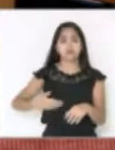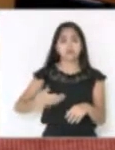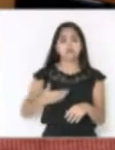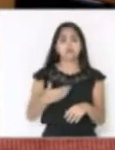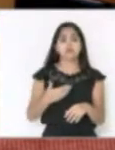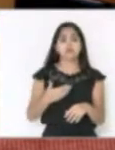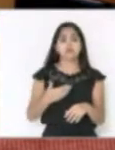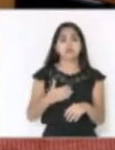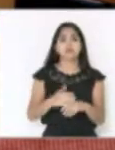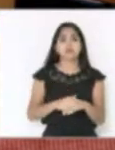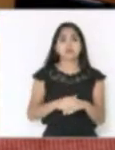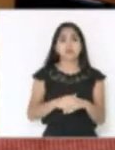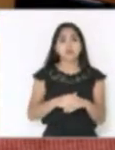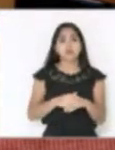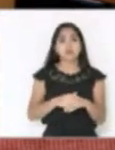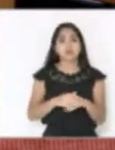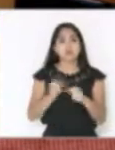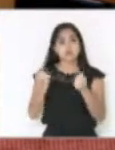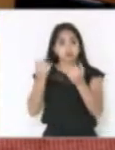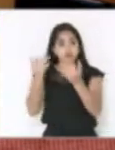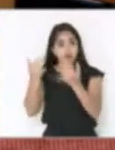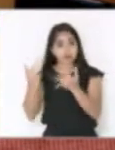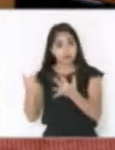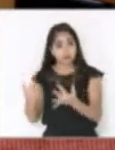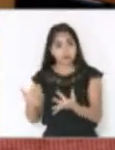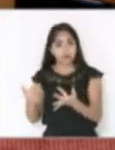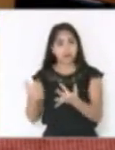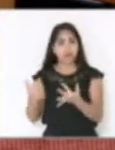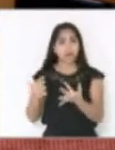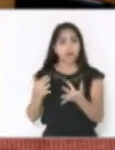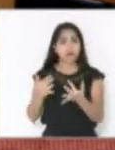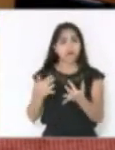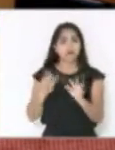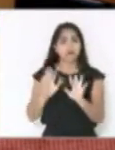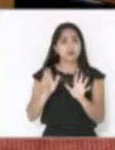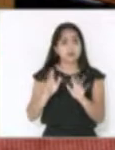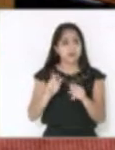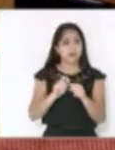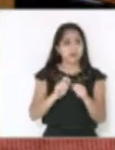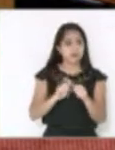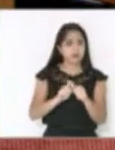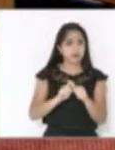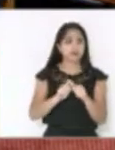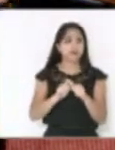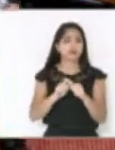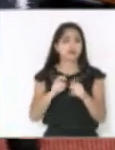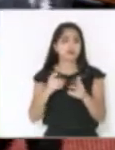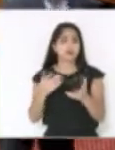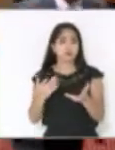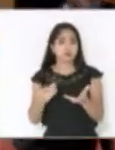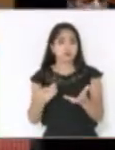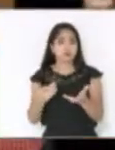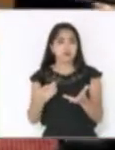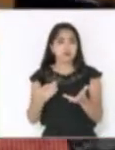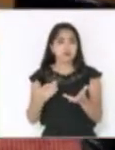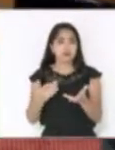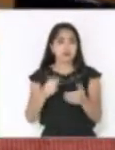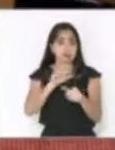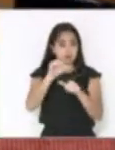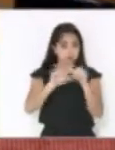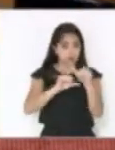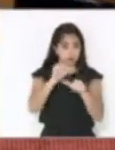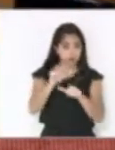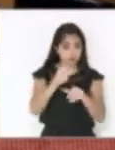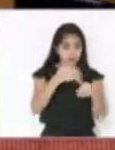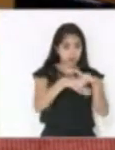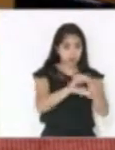o porta-voz desta casa, assim como fizemos já em relação àquela operação do